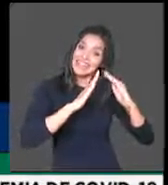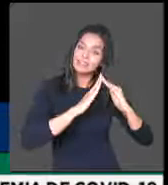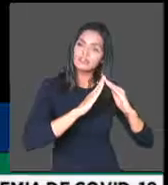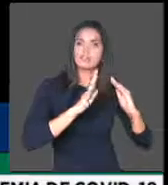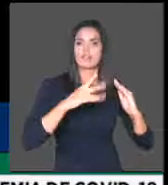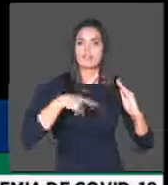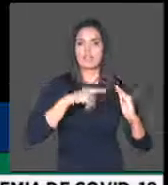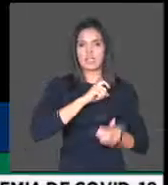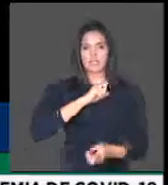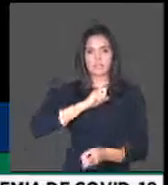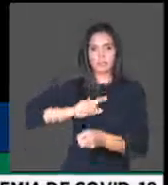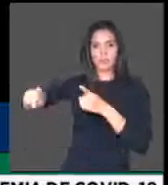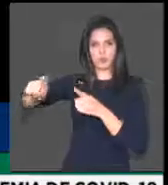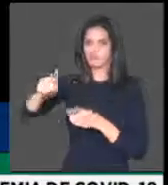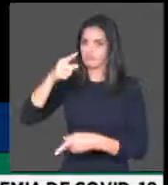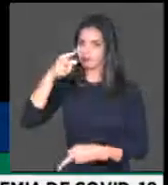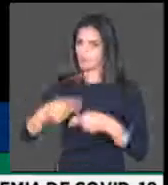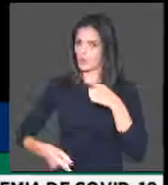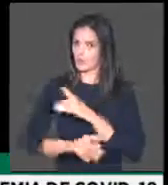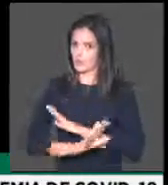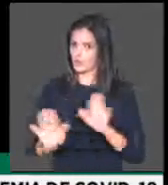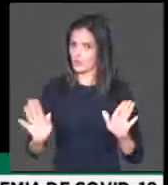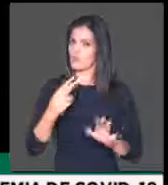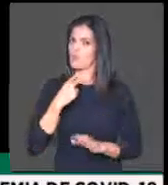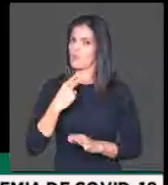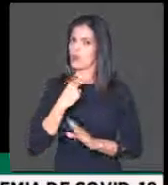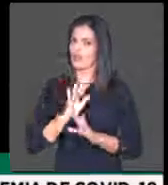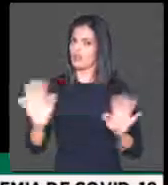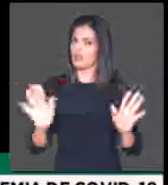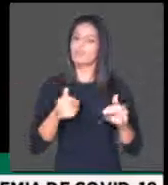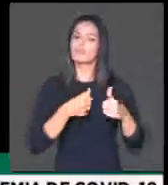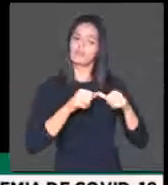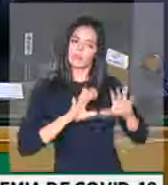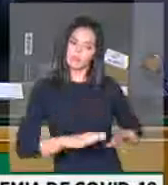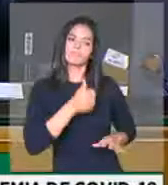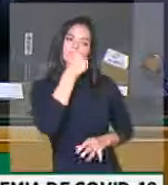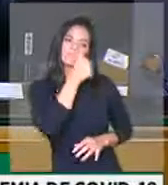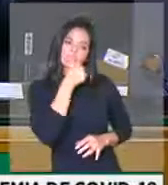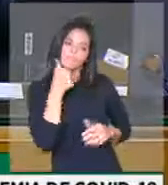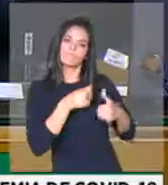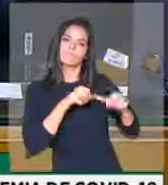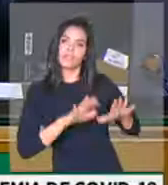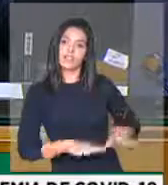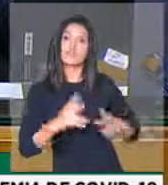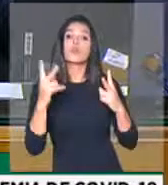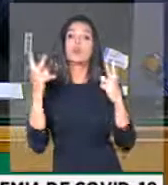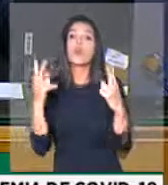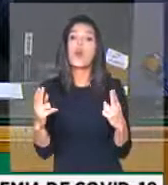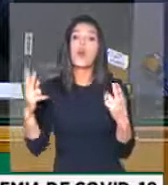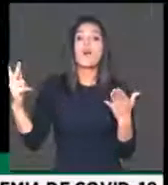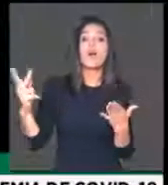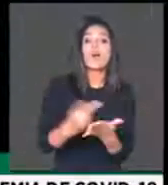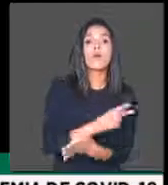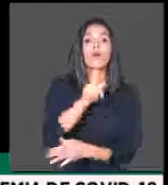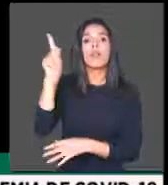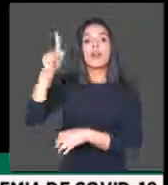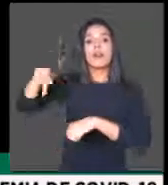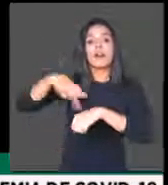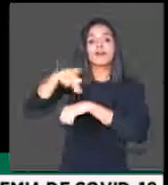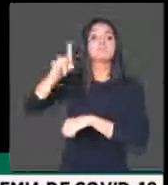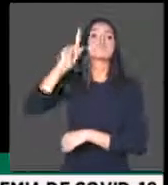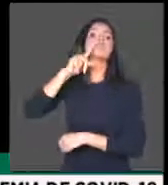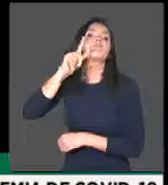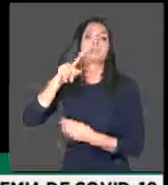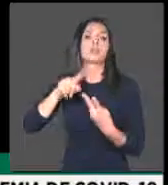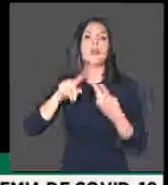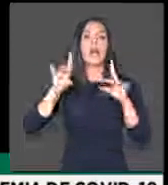podem ser despejadas. Essa medida, presidente, ela vai ao encontro do que foi feito nos Estados Unidos da América, na